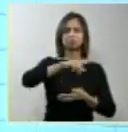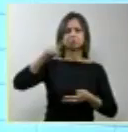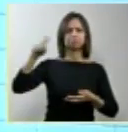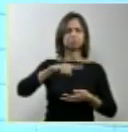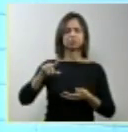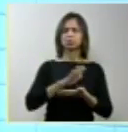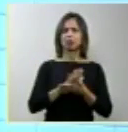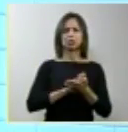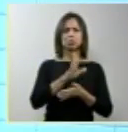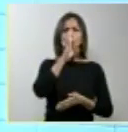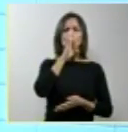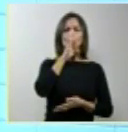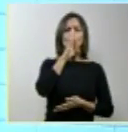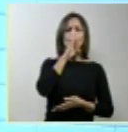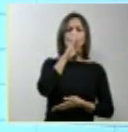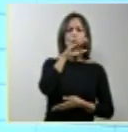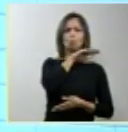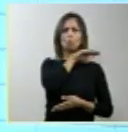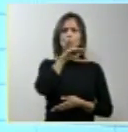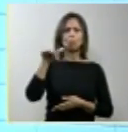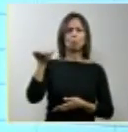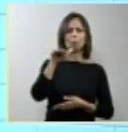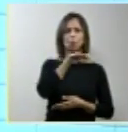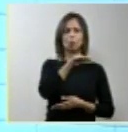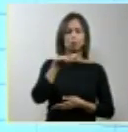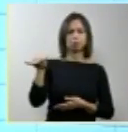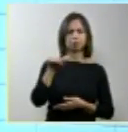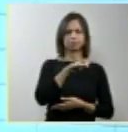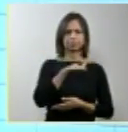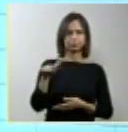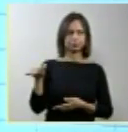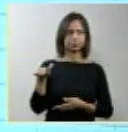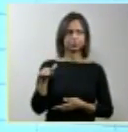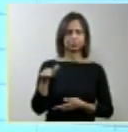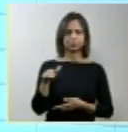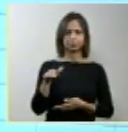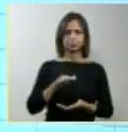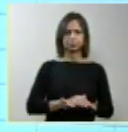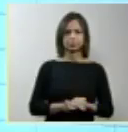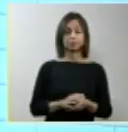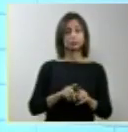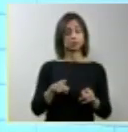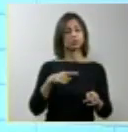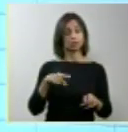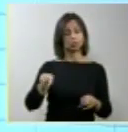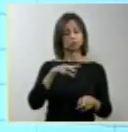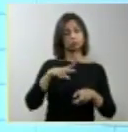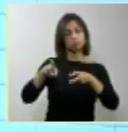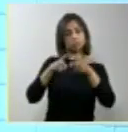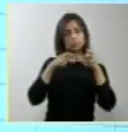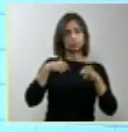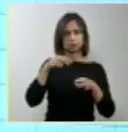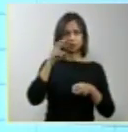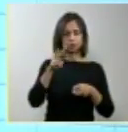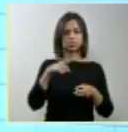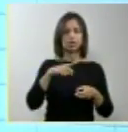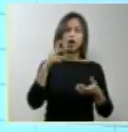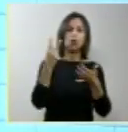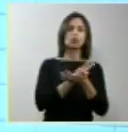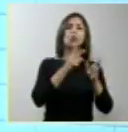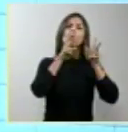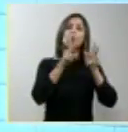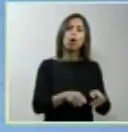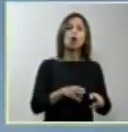nenhuma. Ele tem uma linha isoelétrica, que é o que a gente vê em morte cerebral.